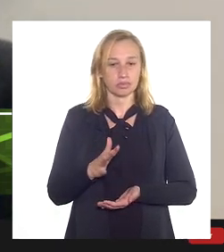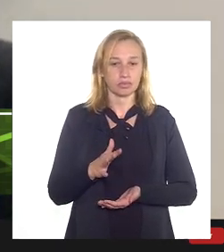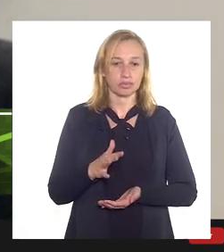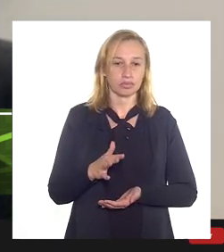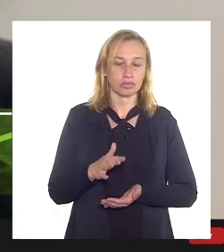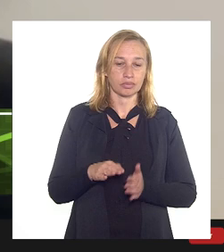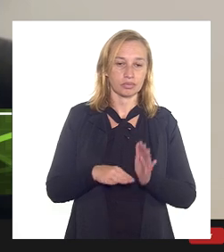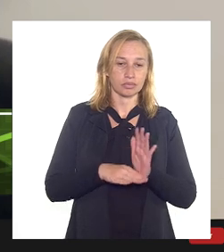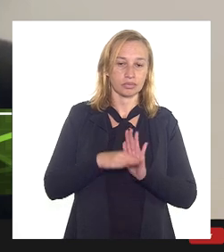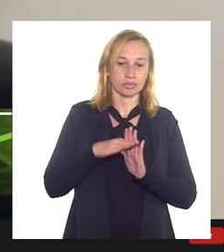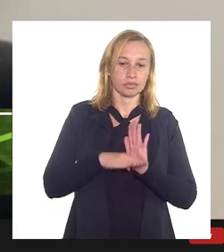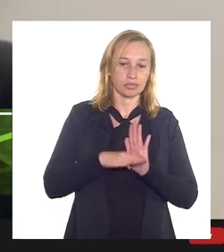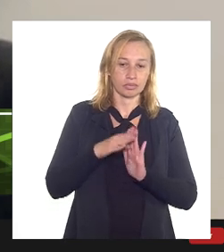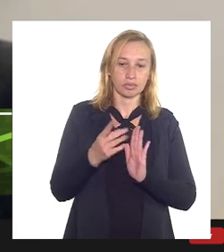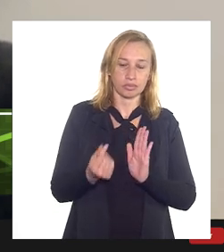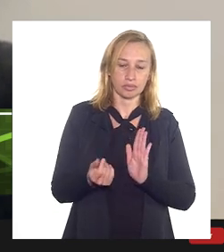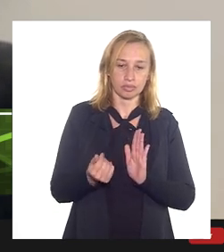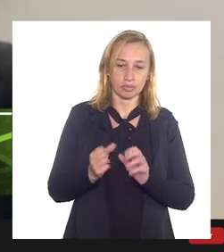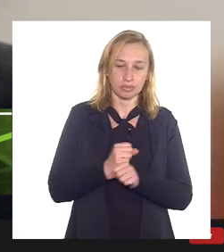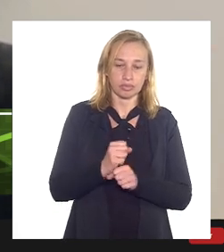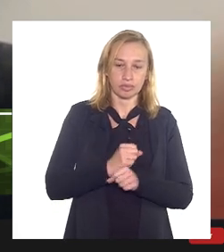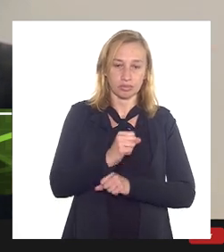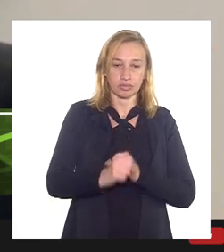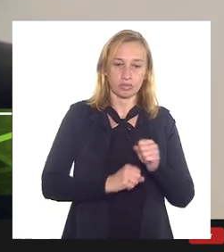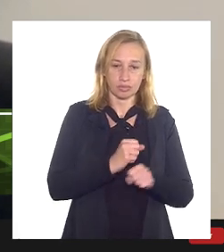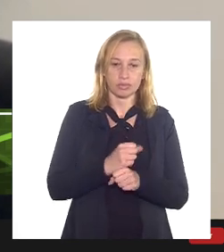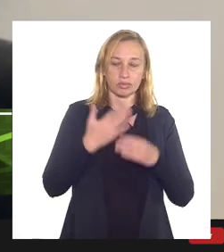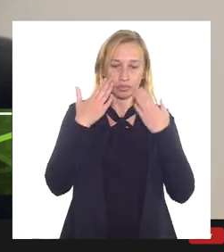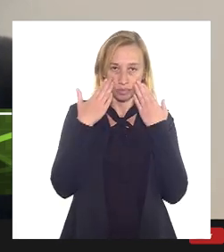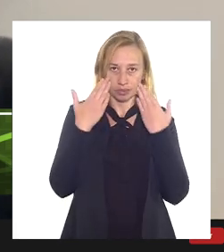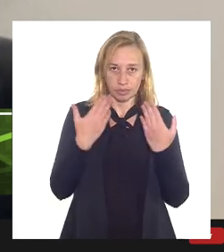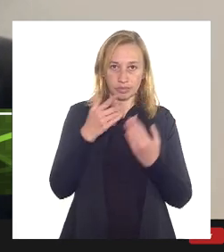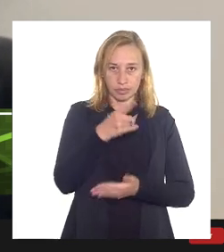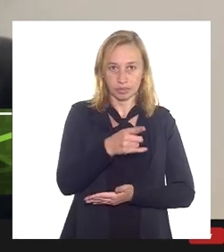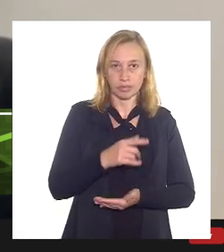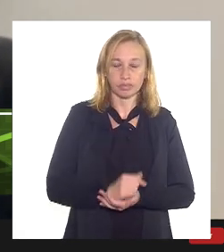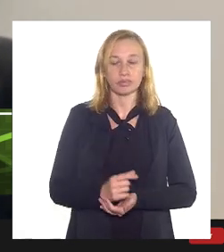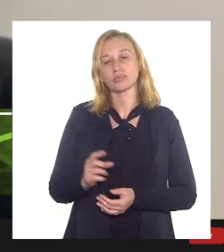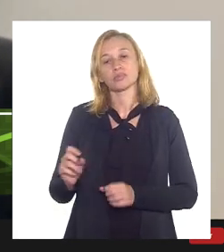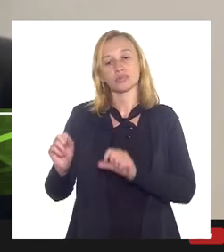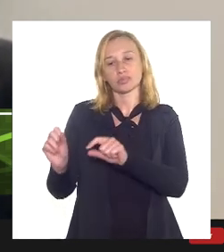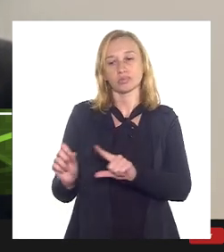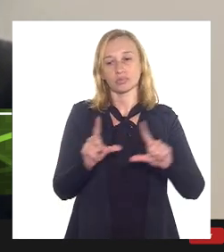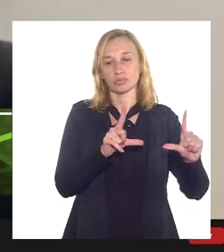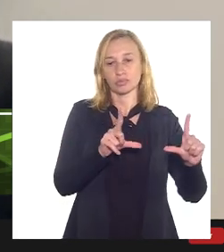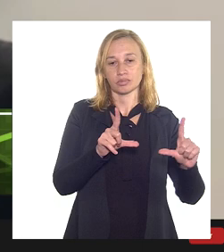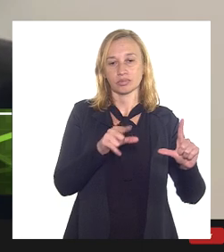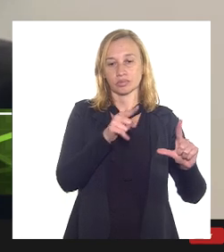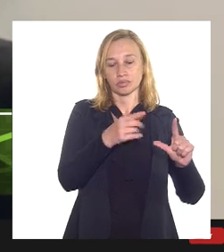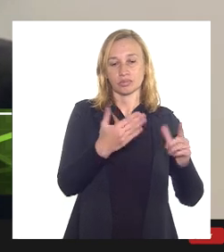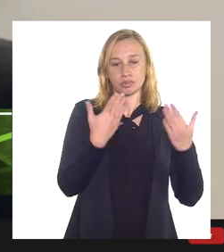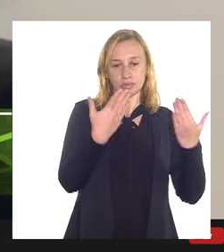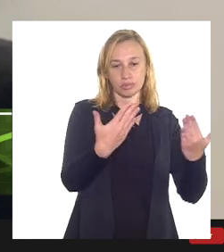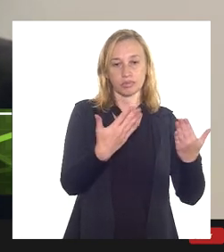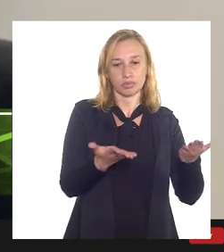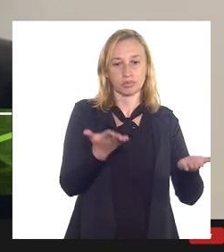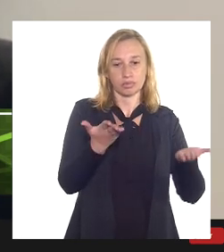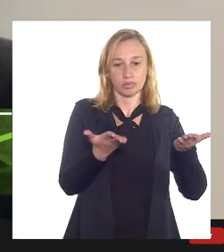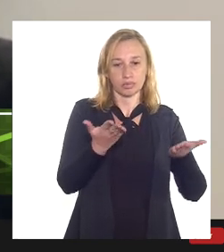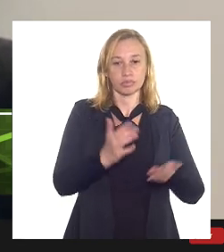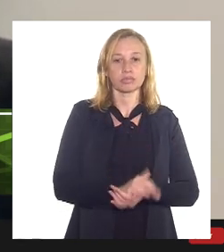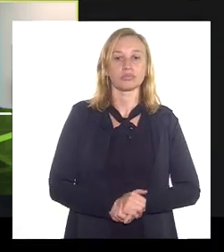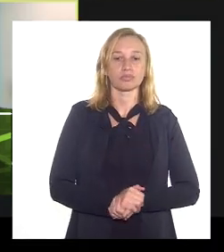pelos próximos anos que foi uma informação que eu acabei apresentando numa das figuras que eu mostrei naquele balanço de oferta e demanda